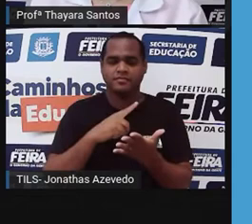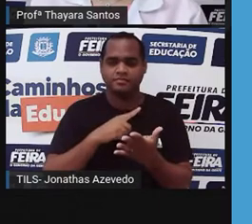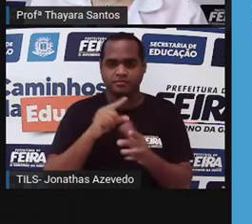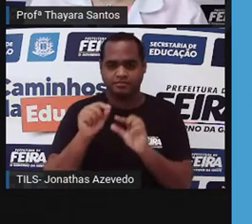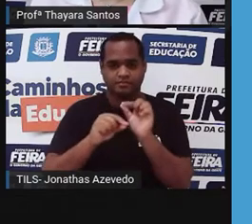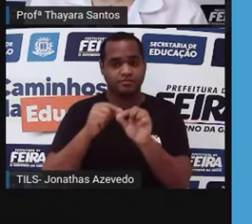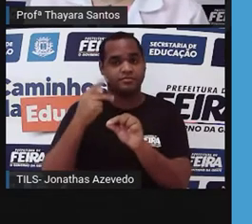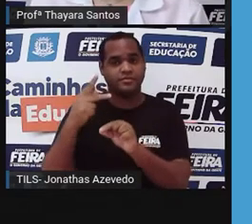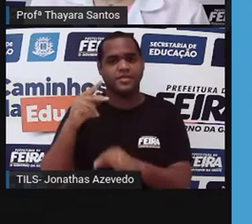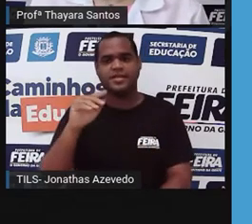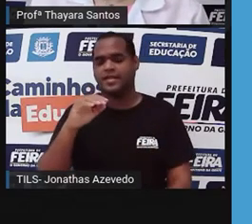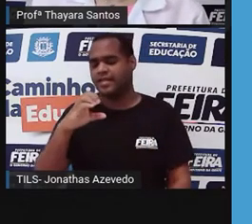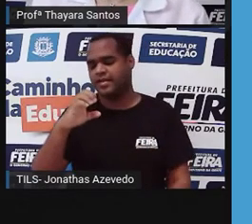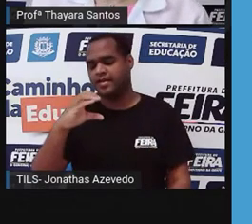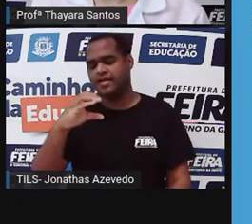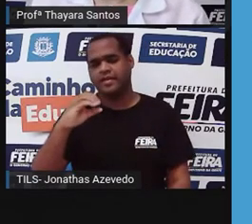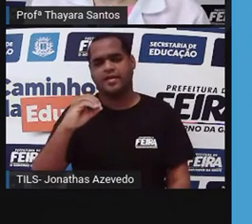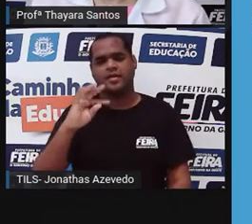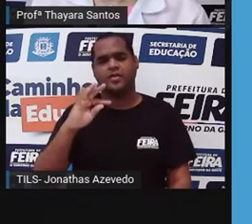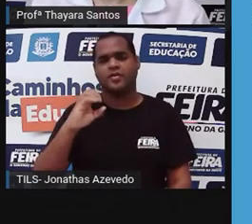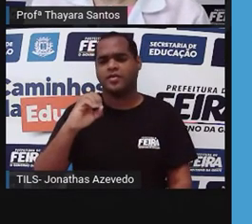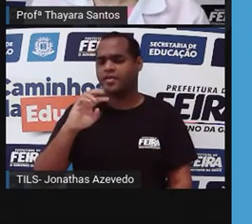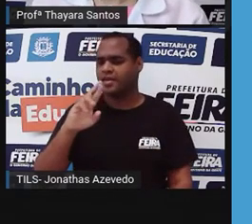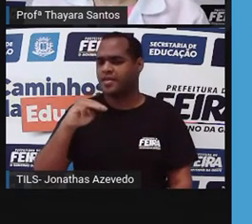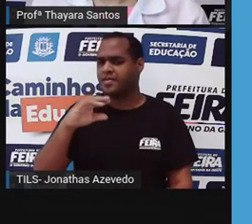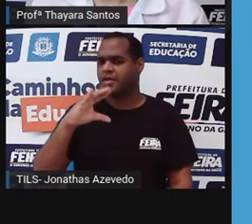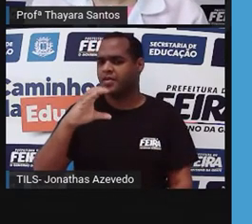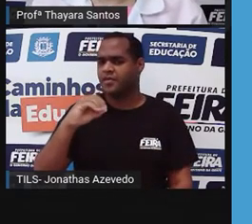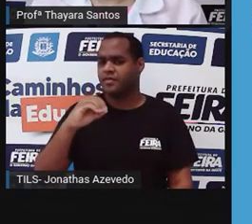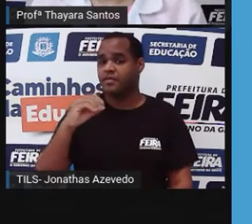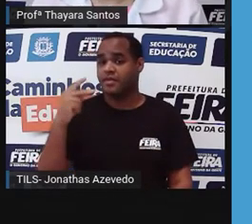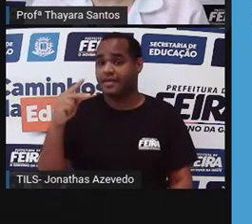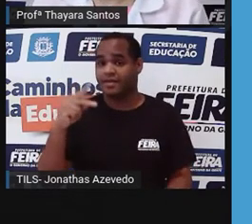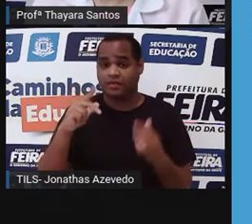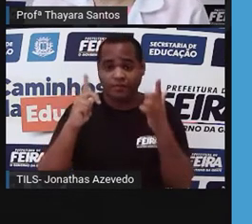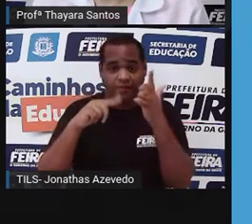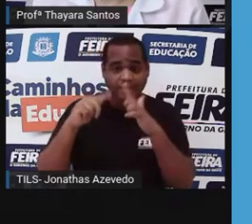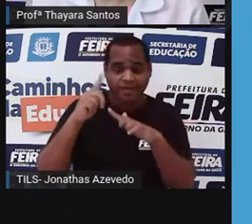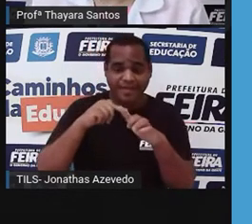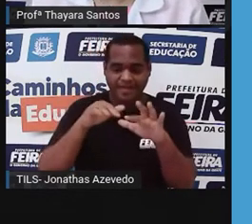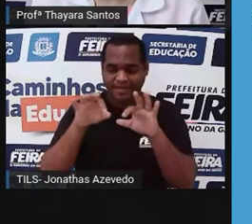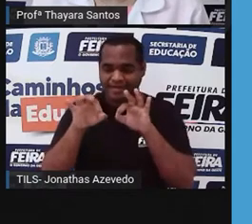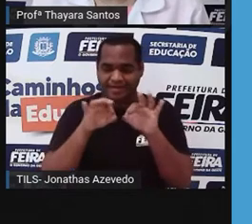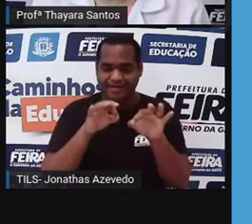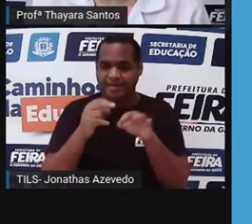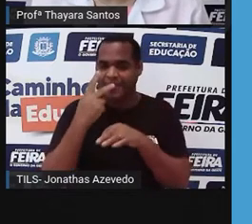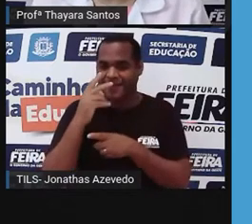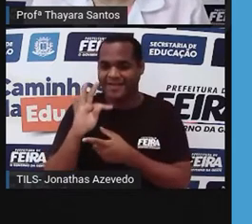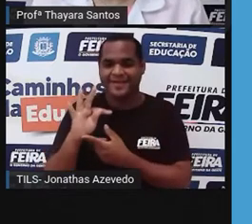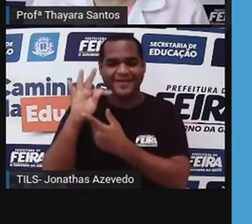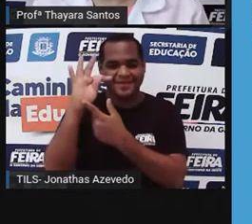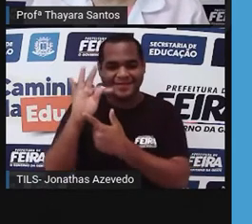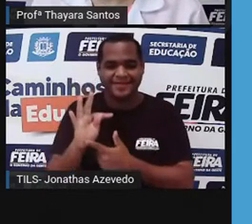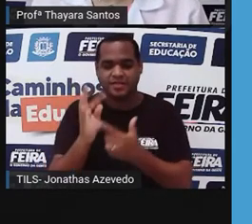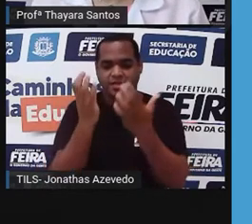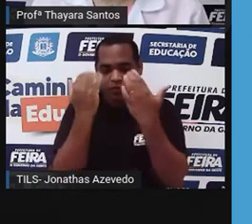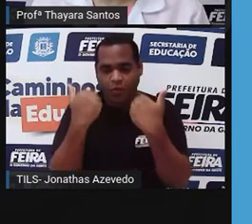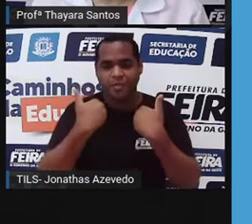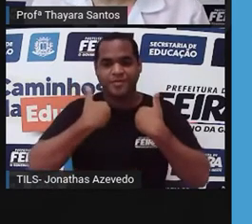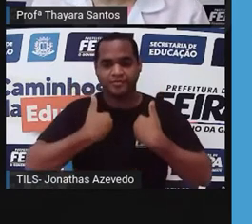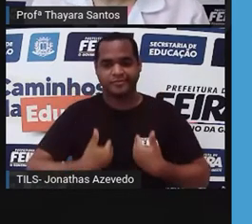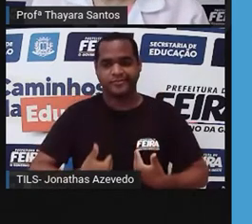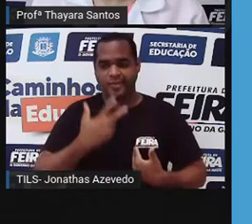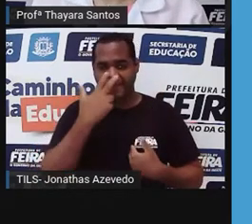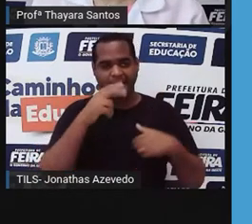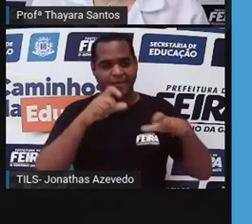animal é ectotérmico quer dizer que ele consegue regular a própria temperatura interna sem depender do